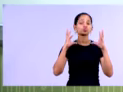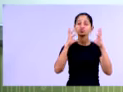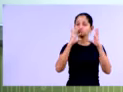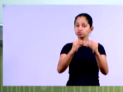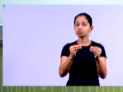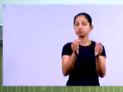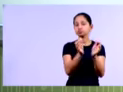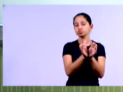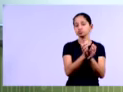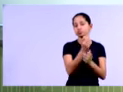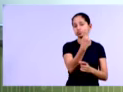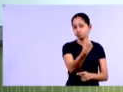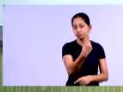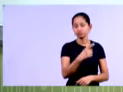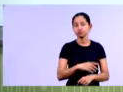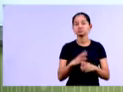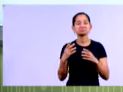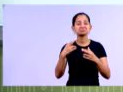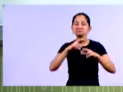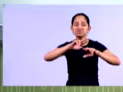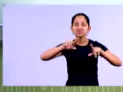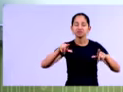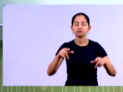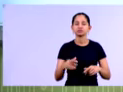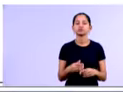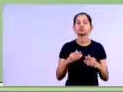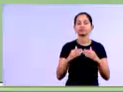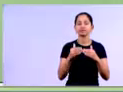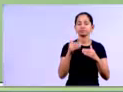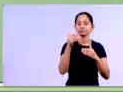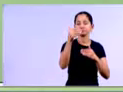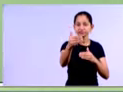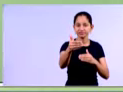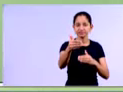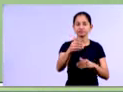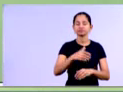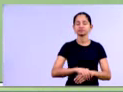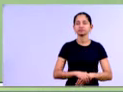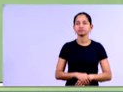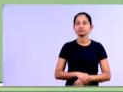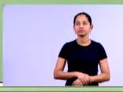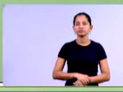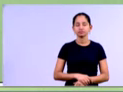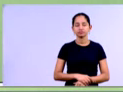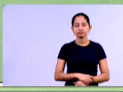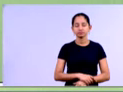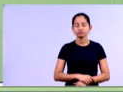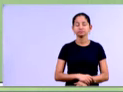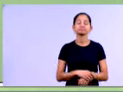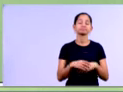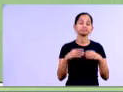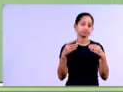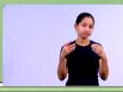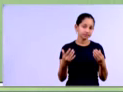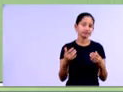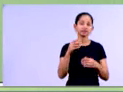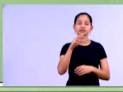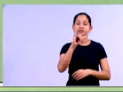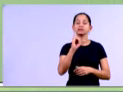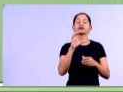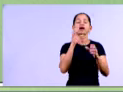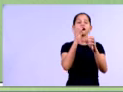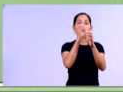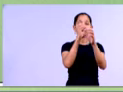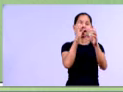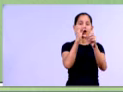do grupo, ok? Vamos andar mais um passo, olhando o nosso slide. Então, se calcularmos a análise